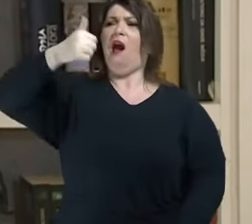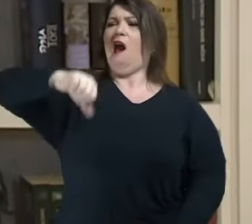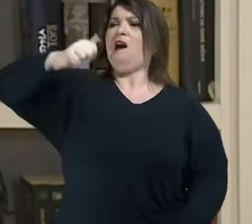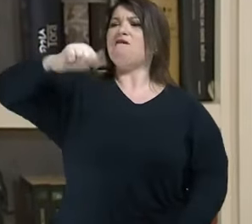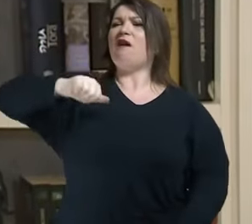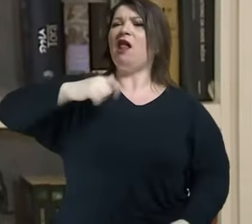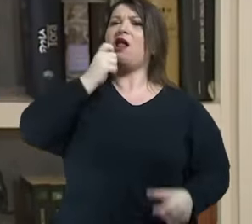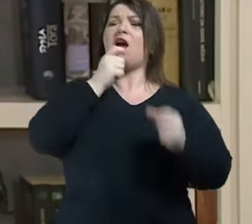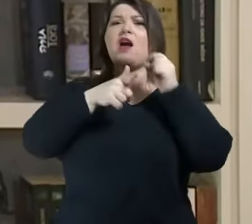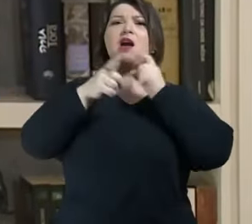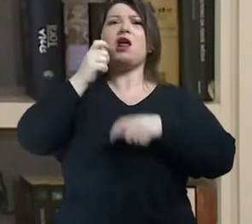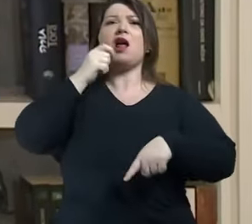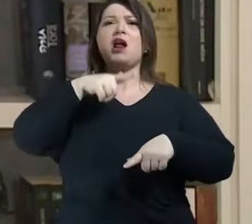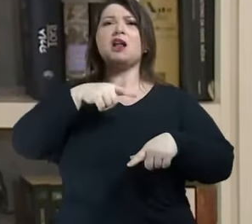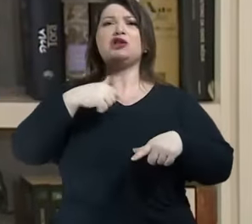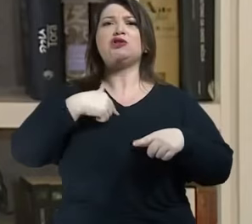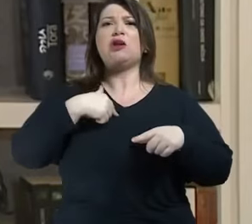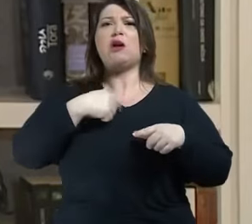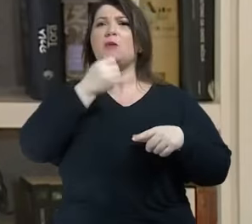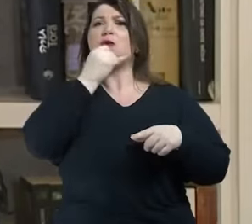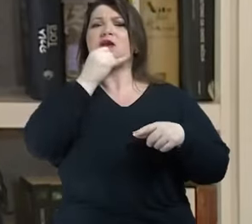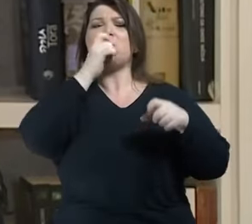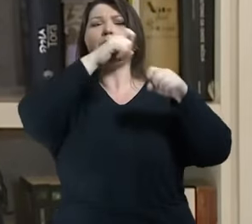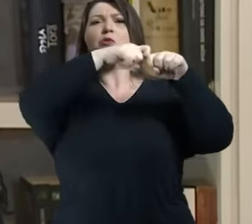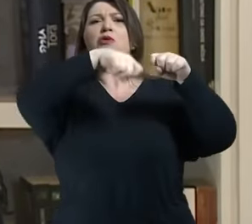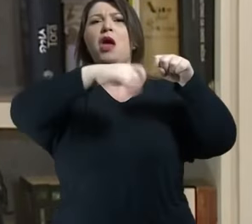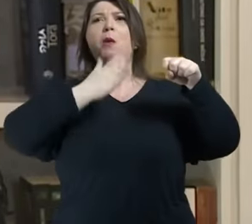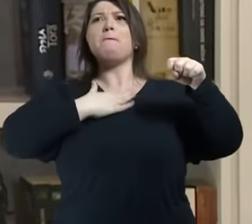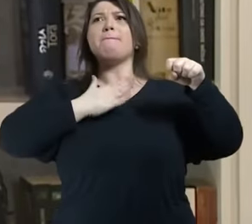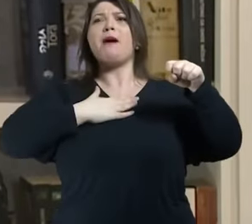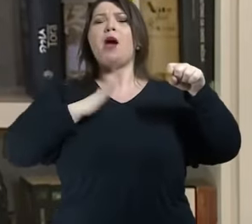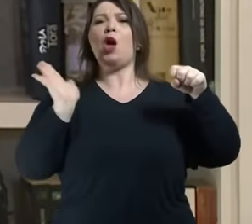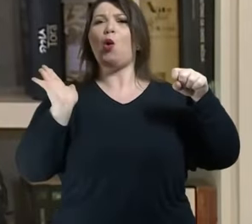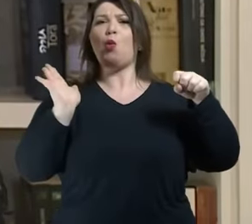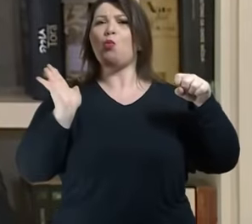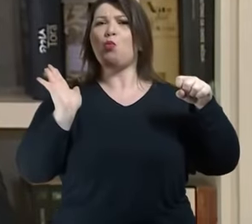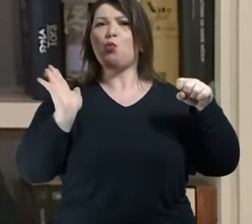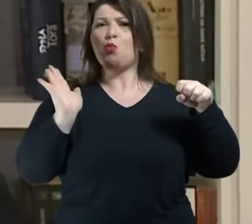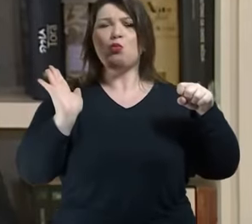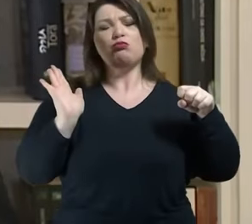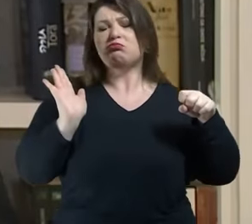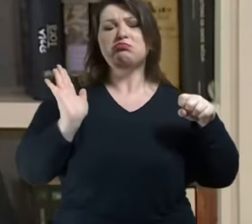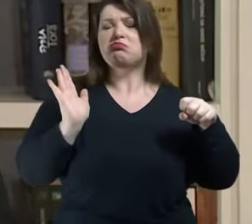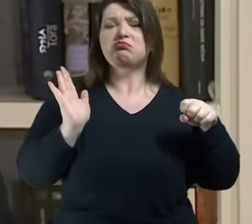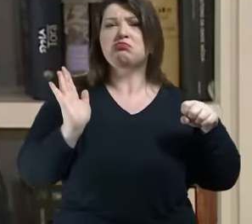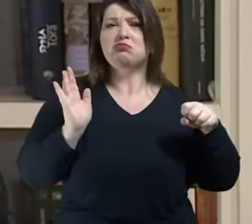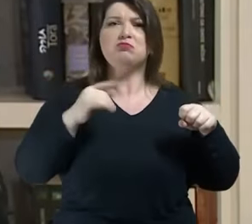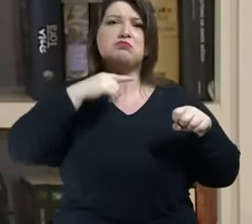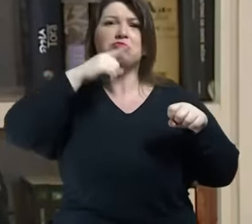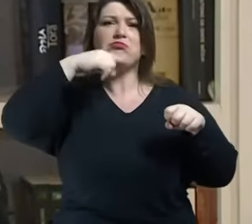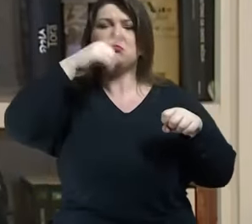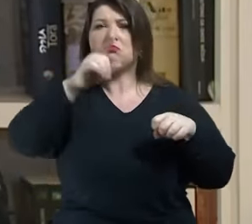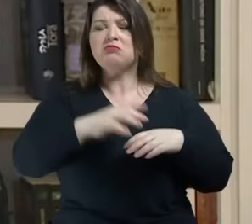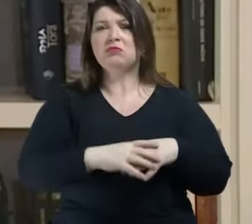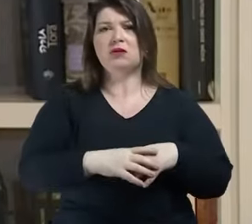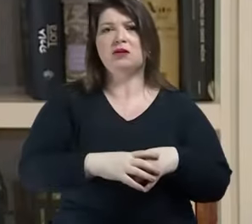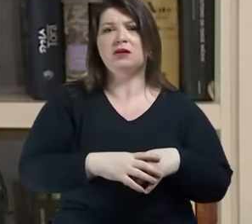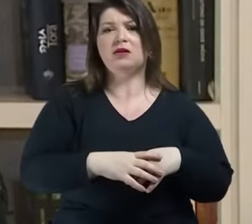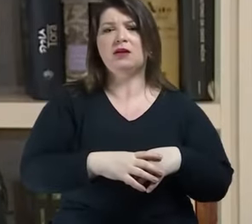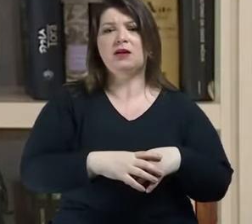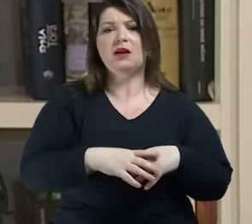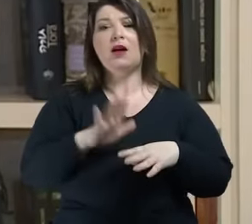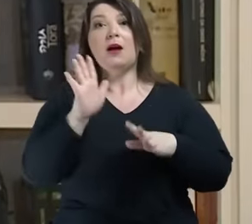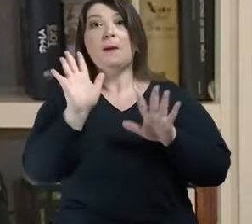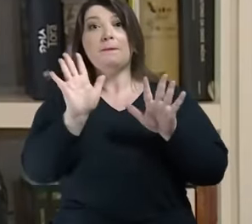uma relação sexual comigo mesmo, se é que eu posso chamar assim. Para pegar apenas a questão mais prática da libido, mas